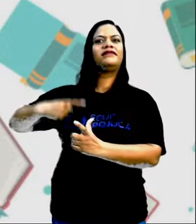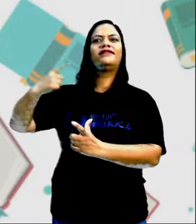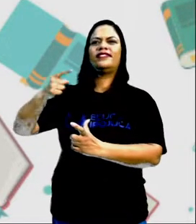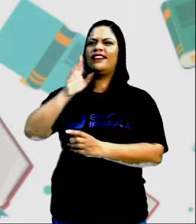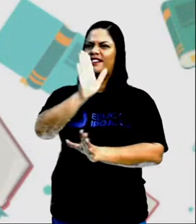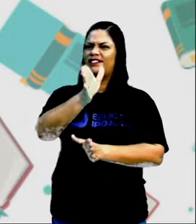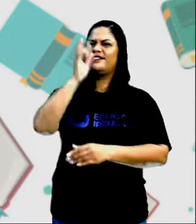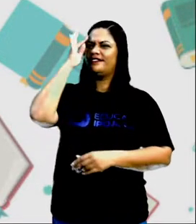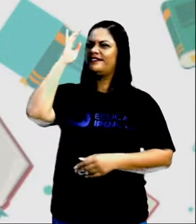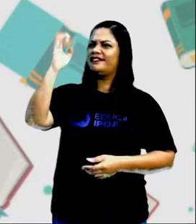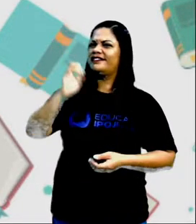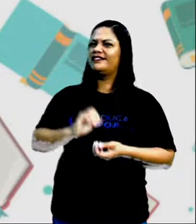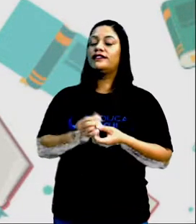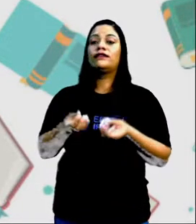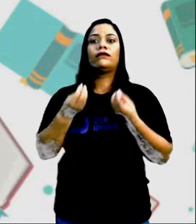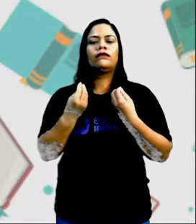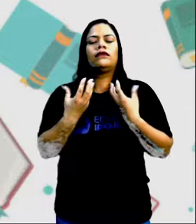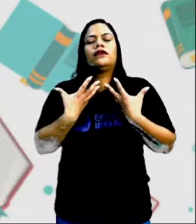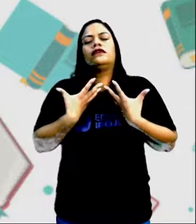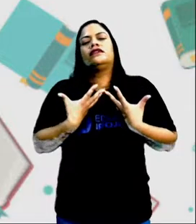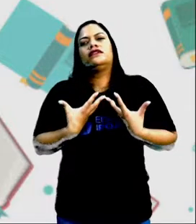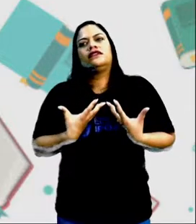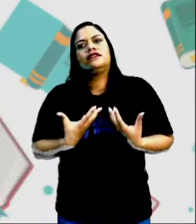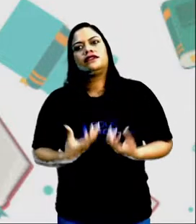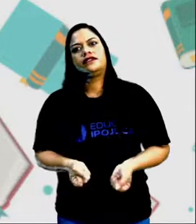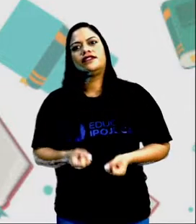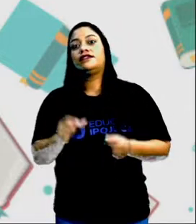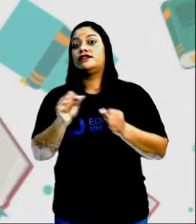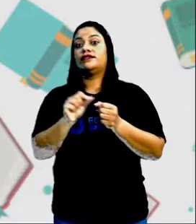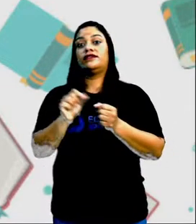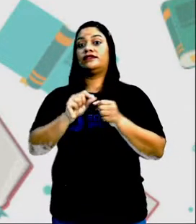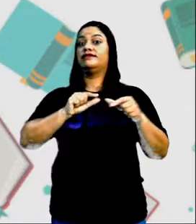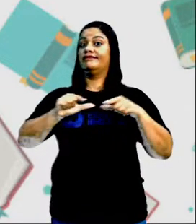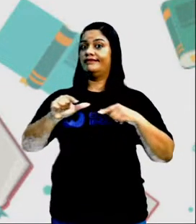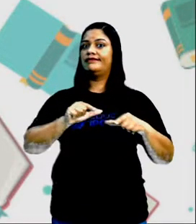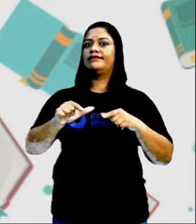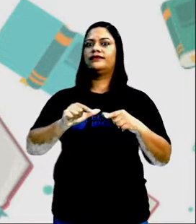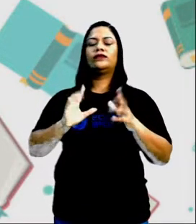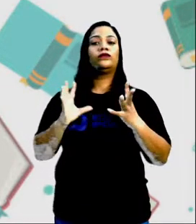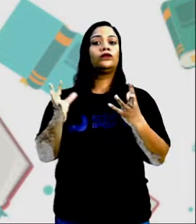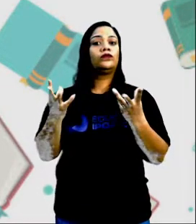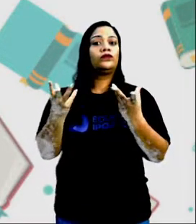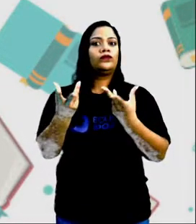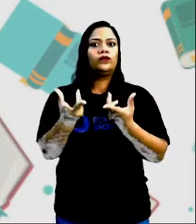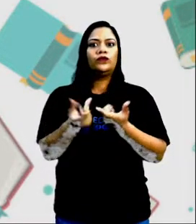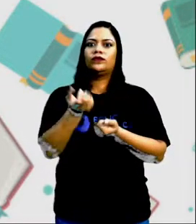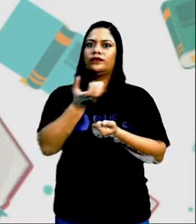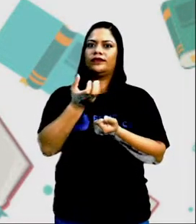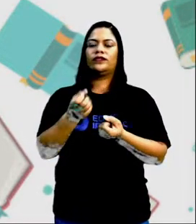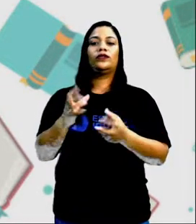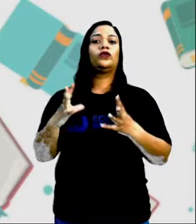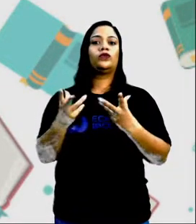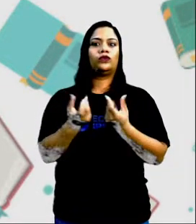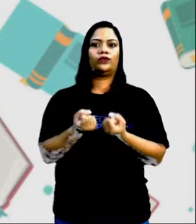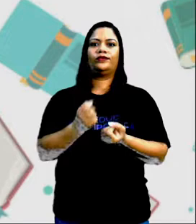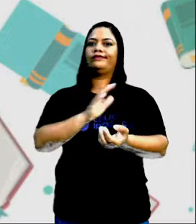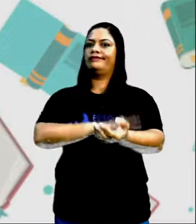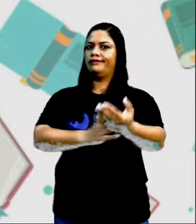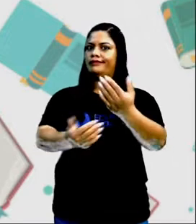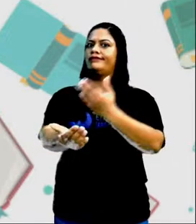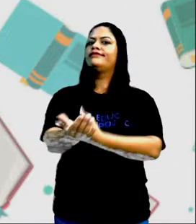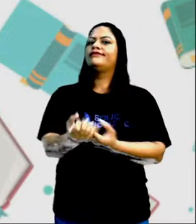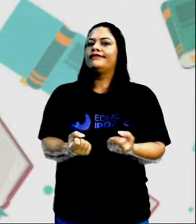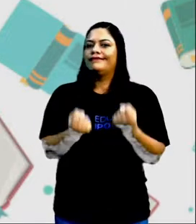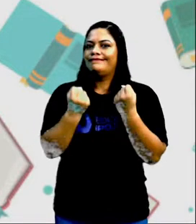Repare como ele se cansava, o que ele fazia? Ele transportava tudo nas mãos Nos